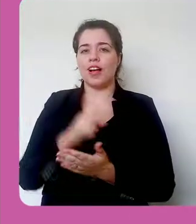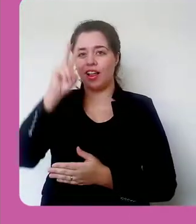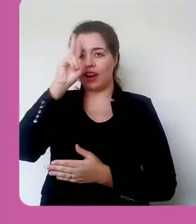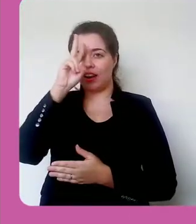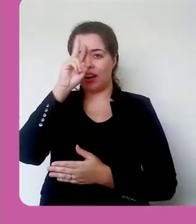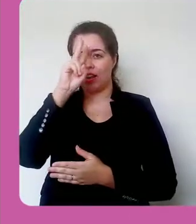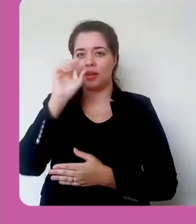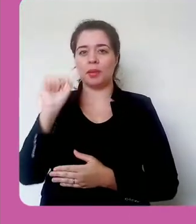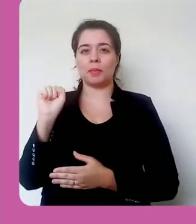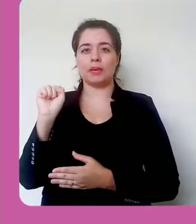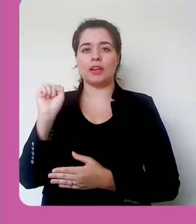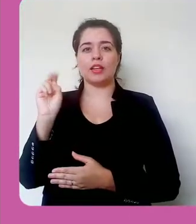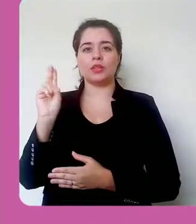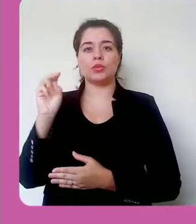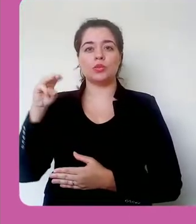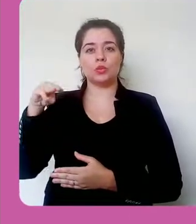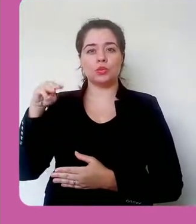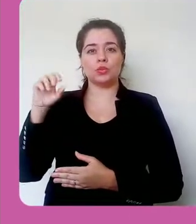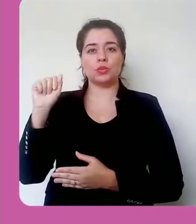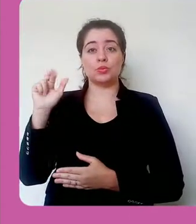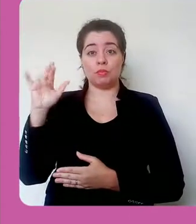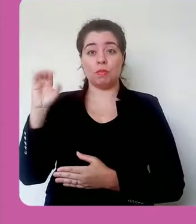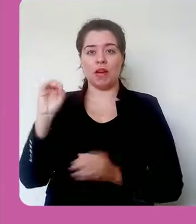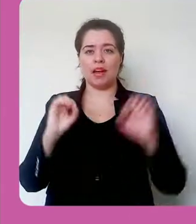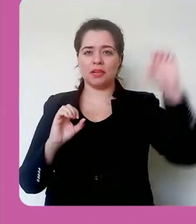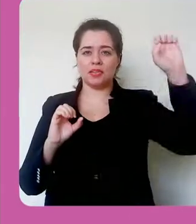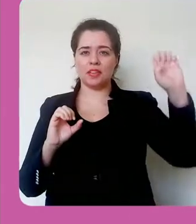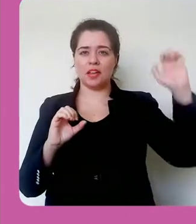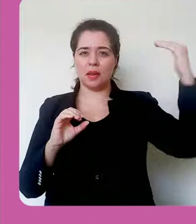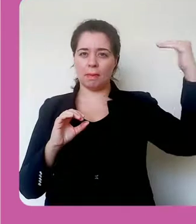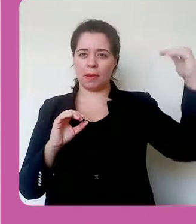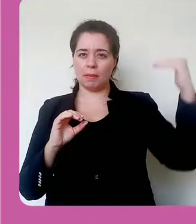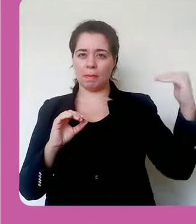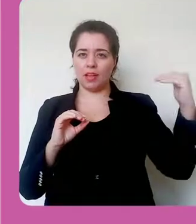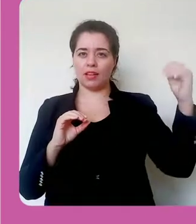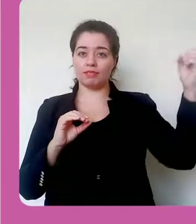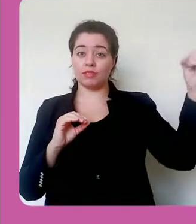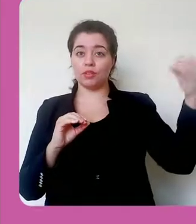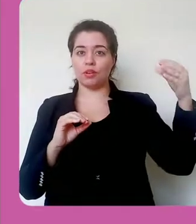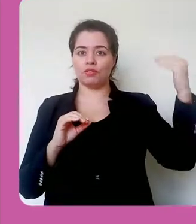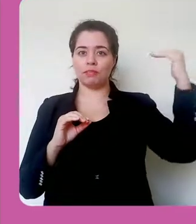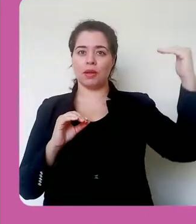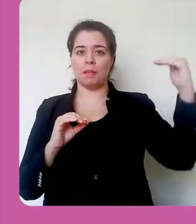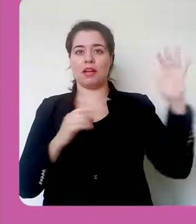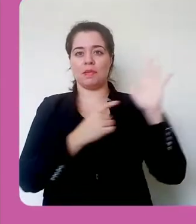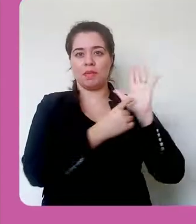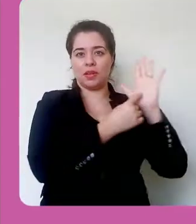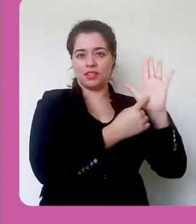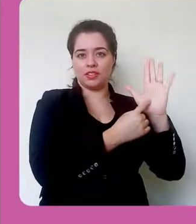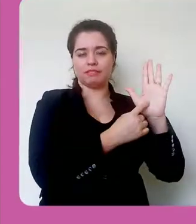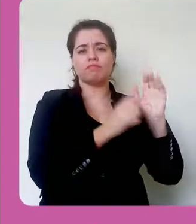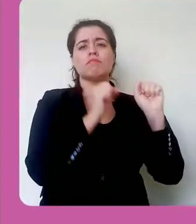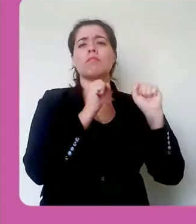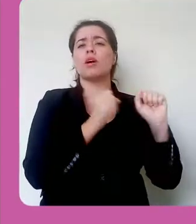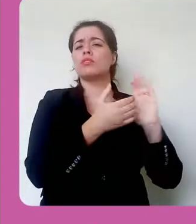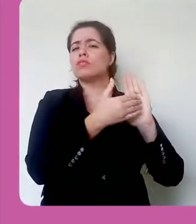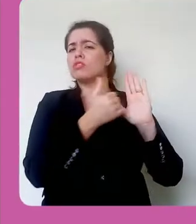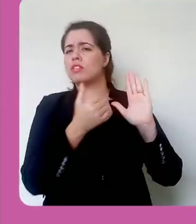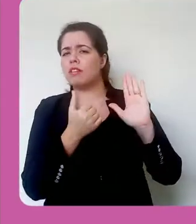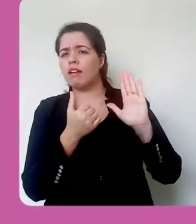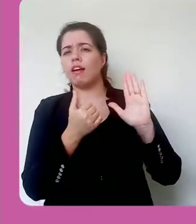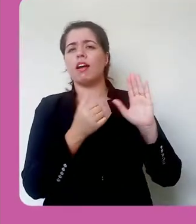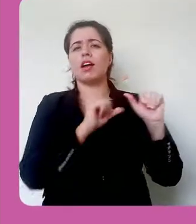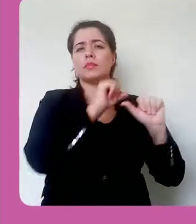Eu posso ordenar, excluir, configurar, né? Editar novamente. Ou